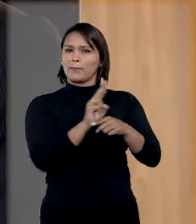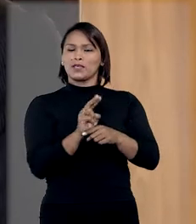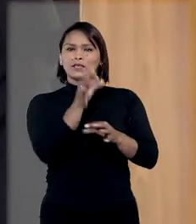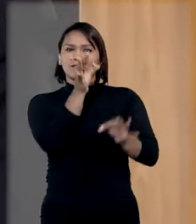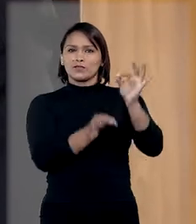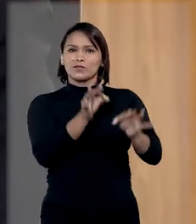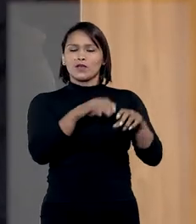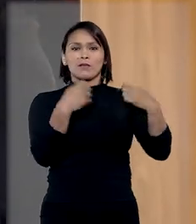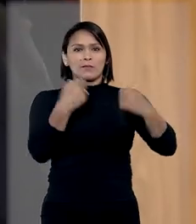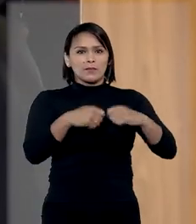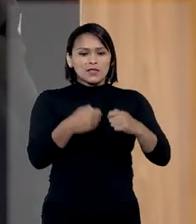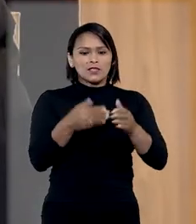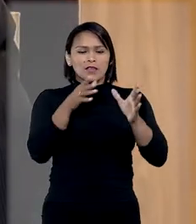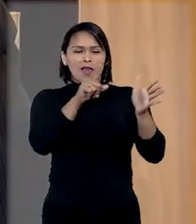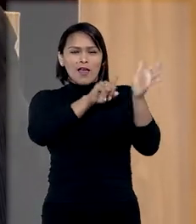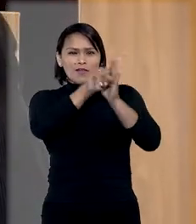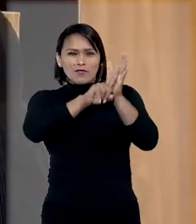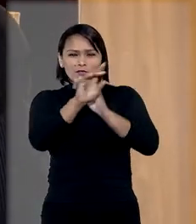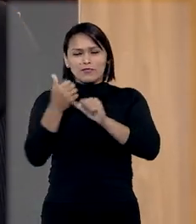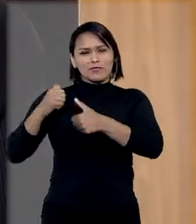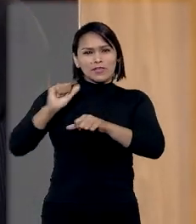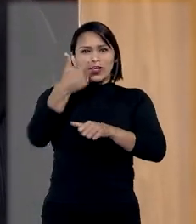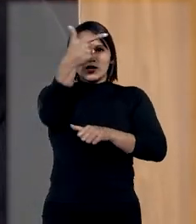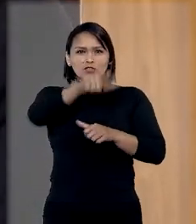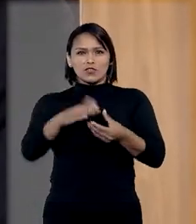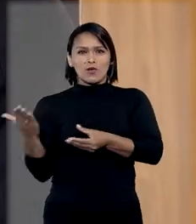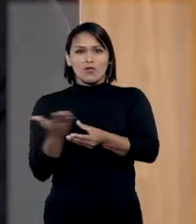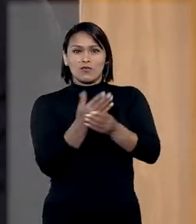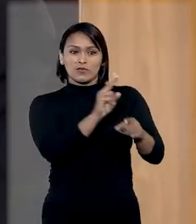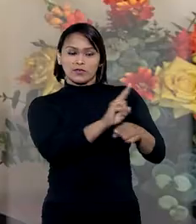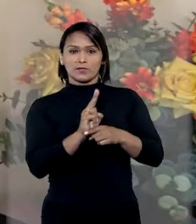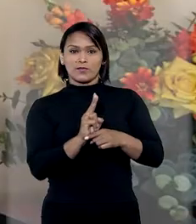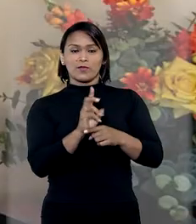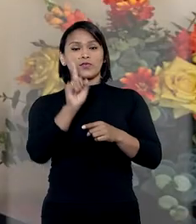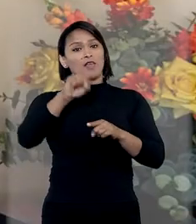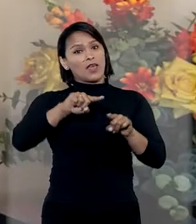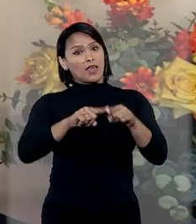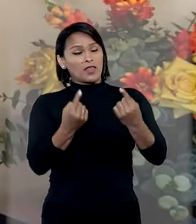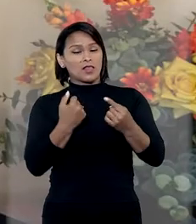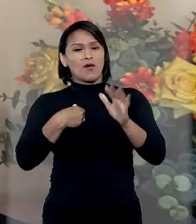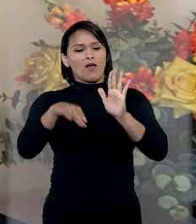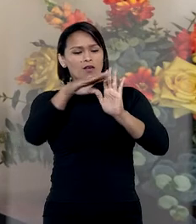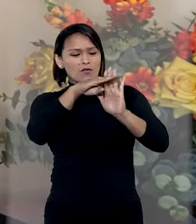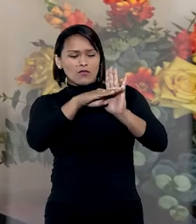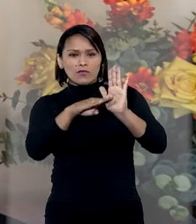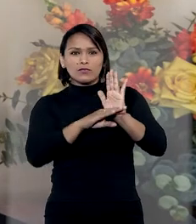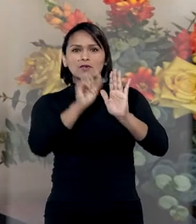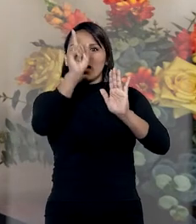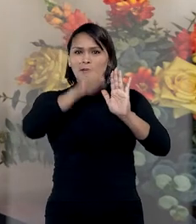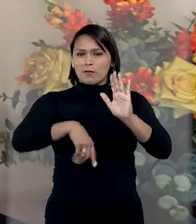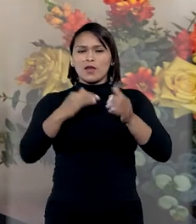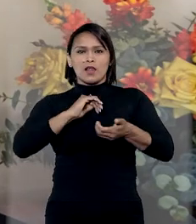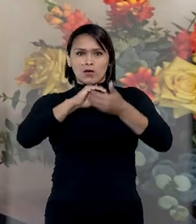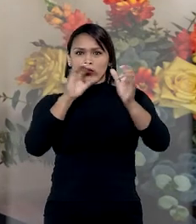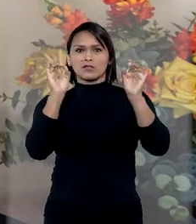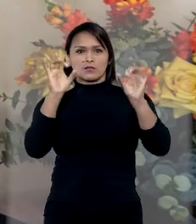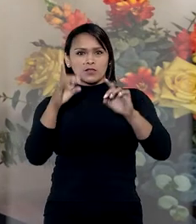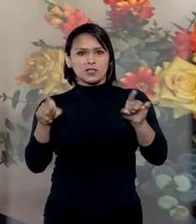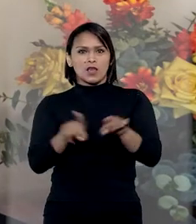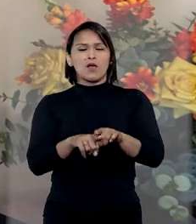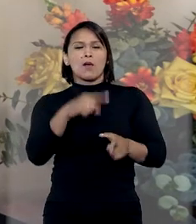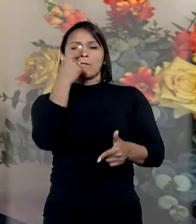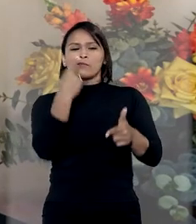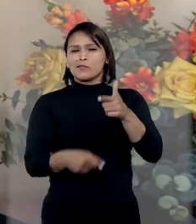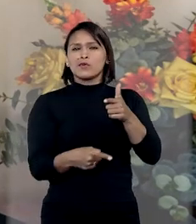justifica a necessidade da reavaliação da medida cautelar extrema. Assim, além das medidas estabelecidas pela Corte Especial,